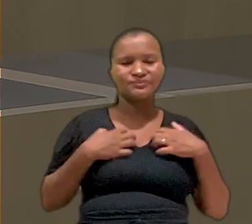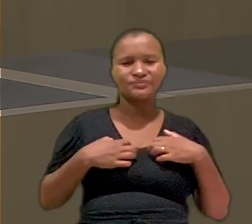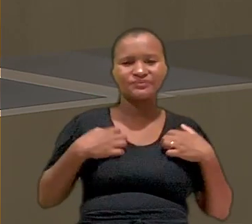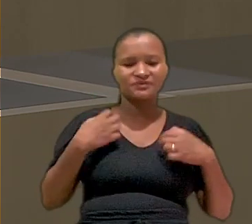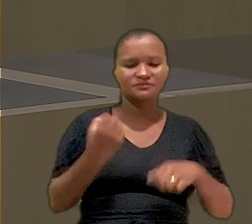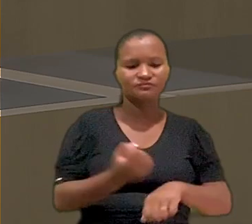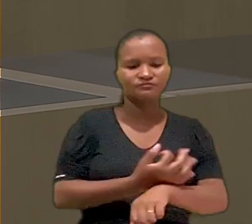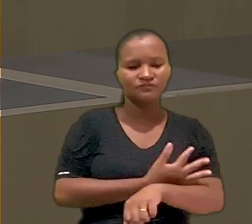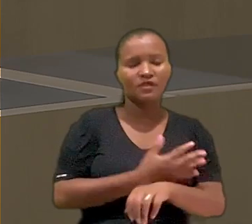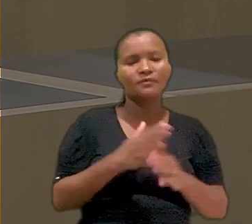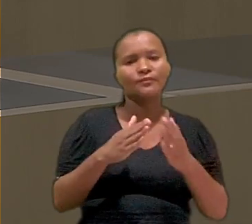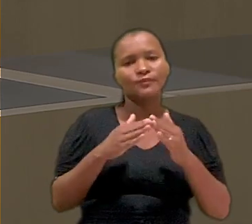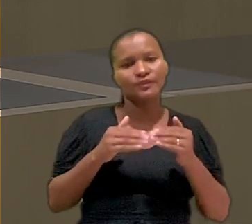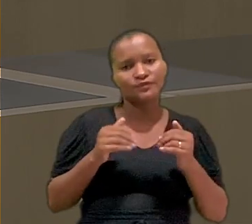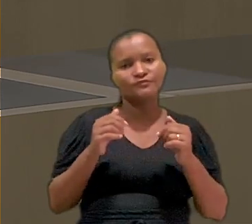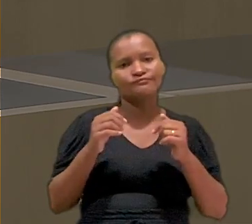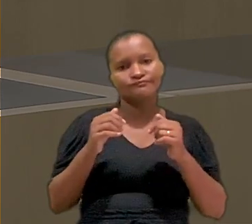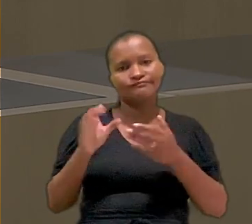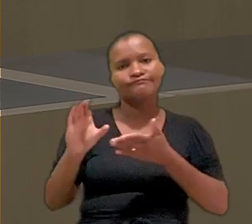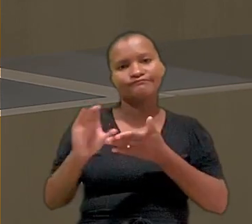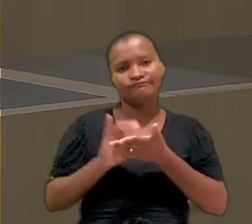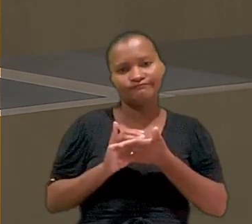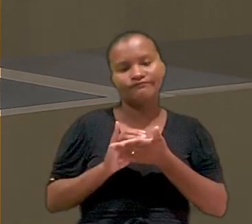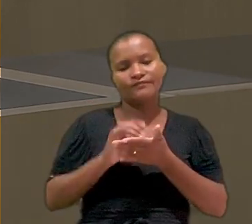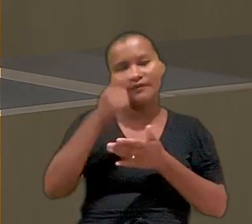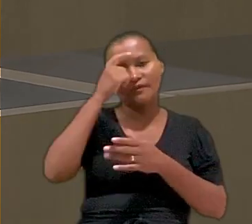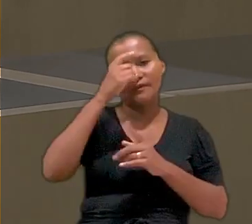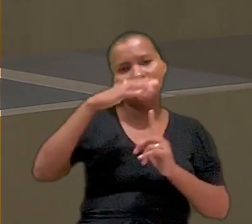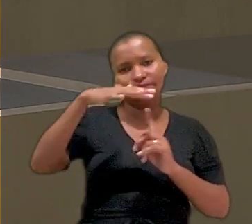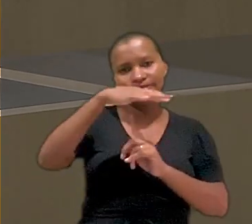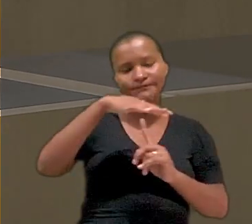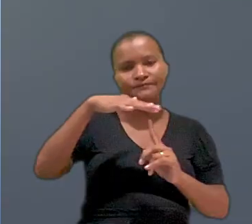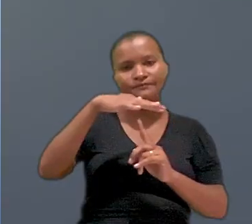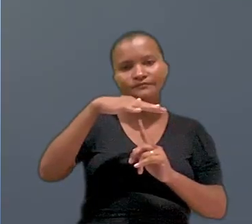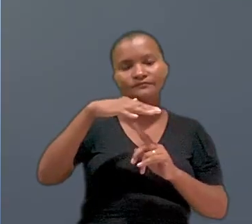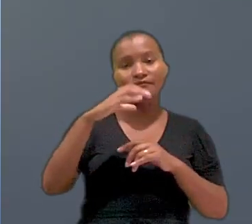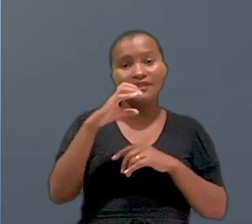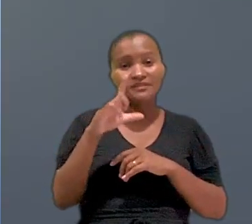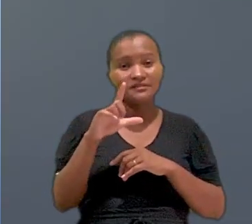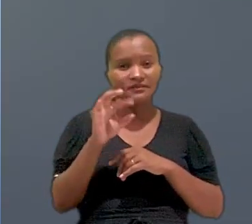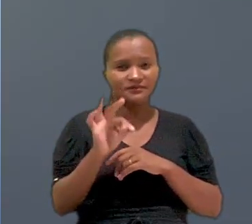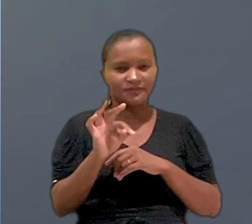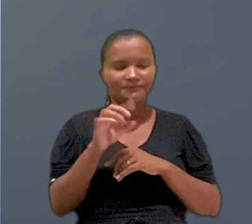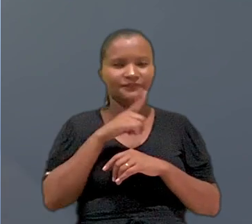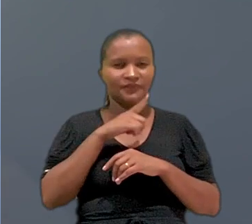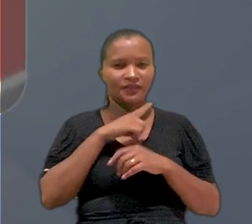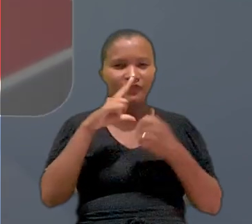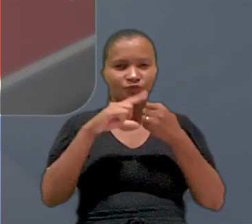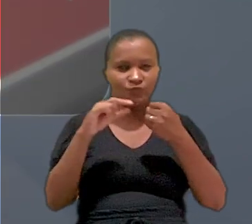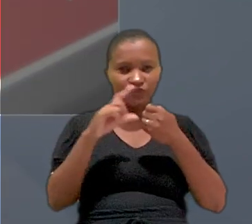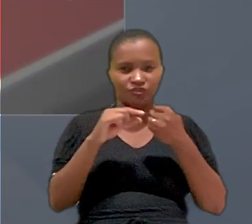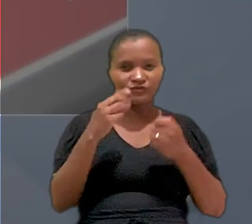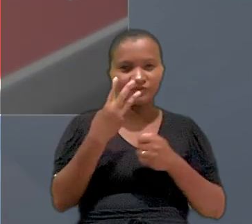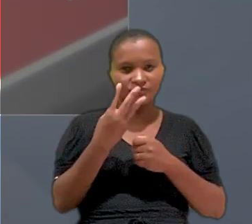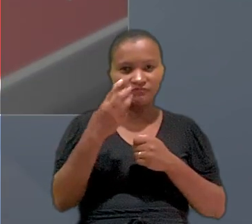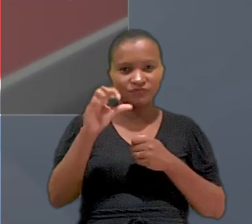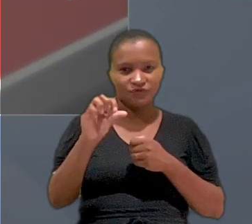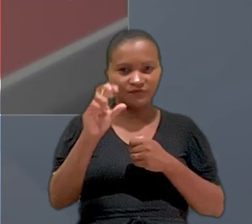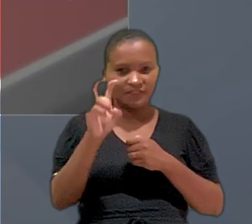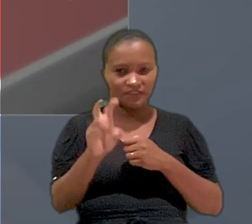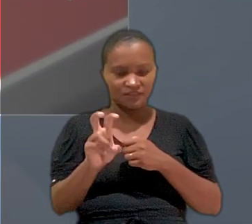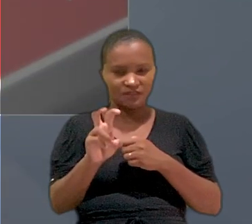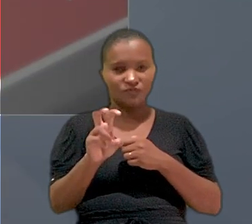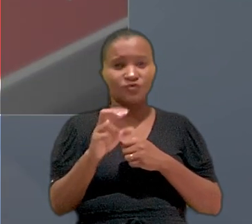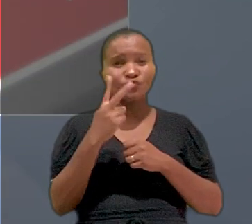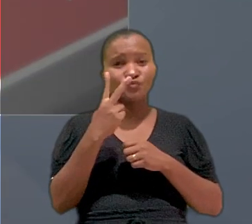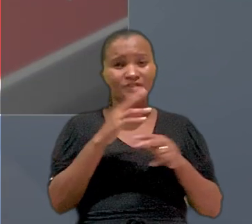causou a bala emocional e, por isso, ela solicitou indenização por danos morais. A consolidação das leis do trabalho prevê no artigo